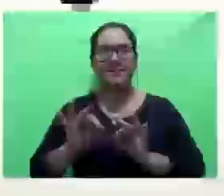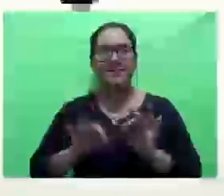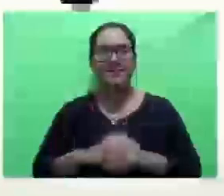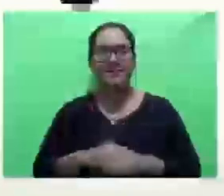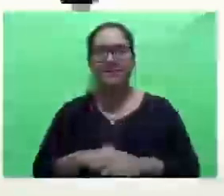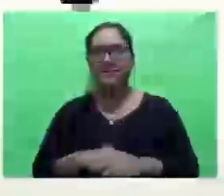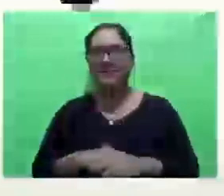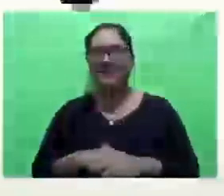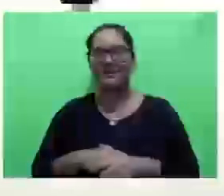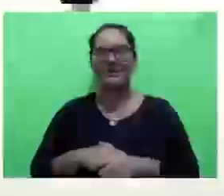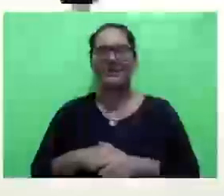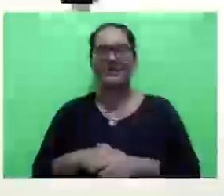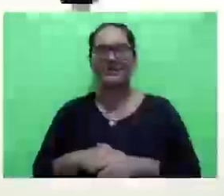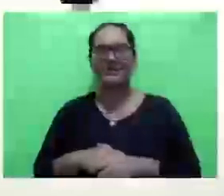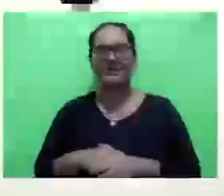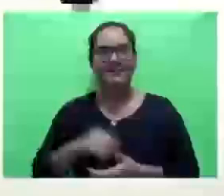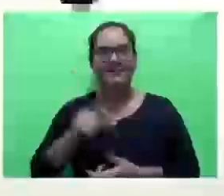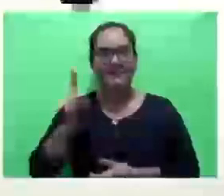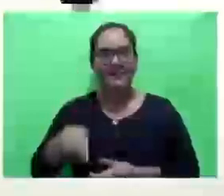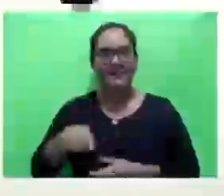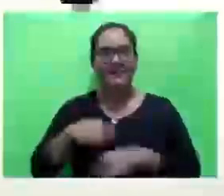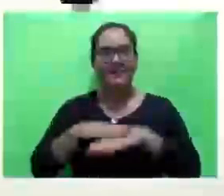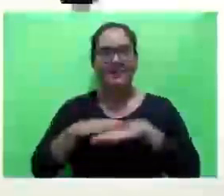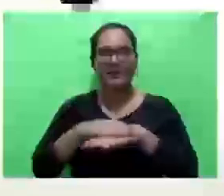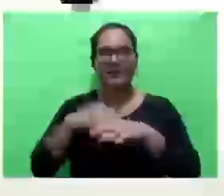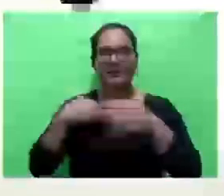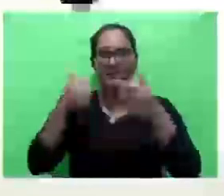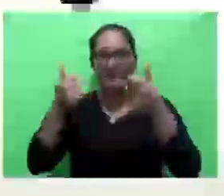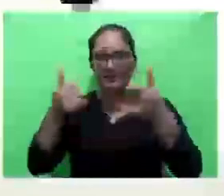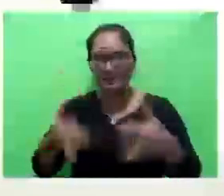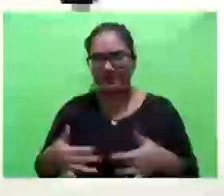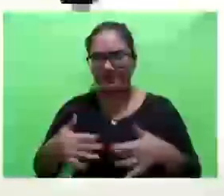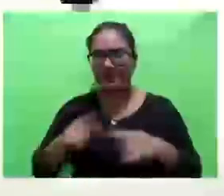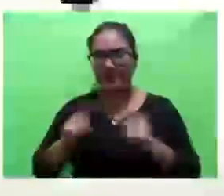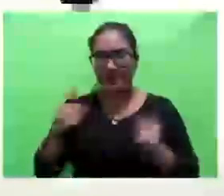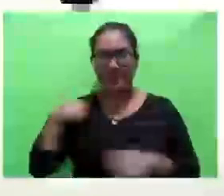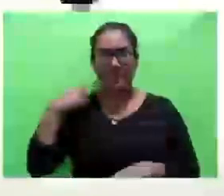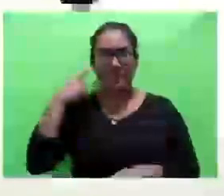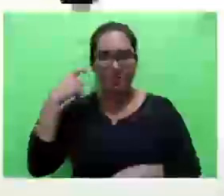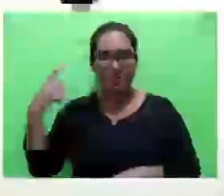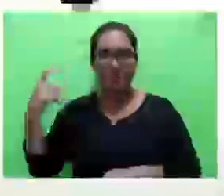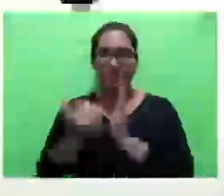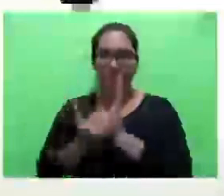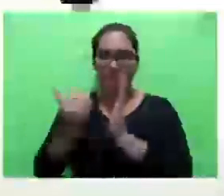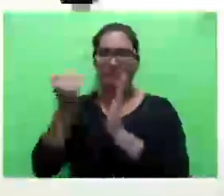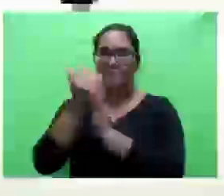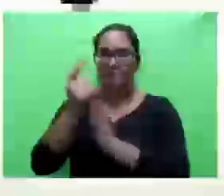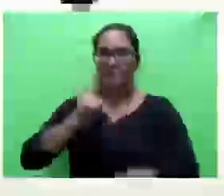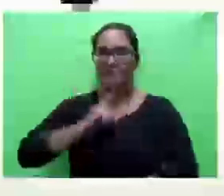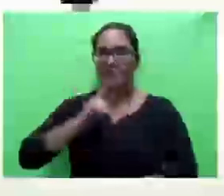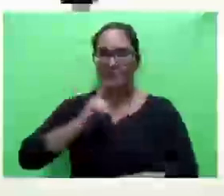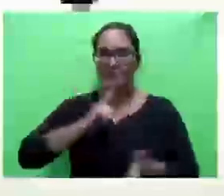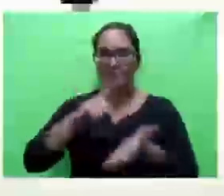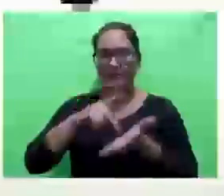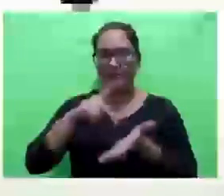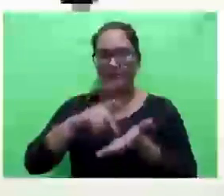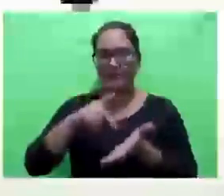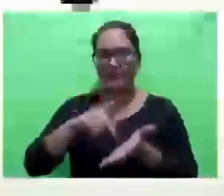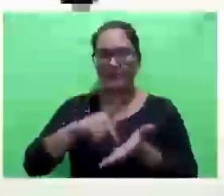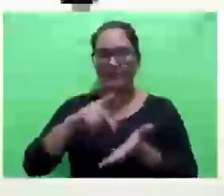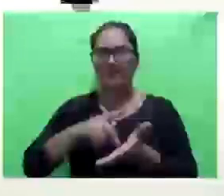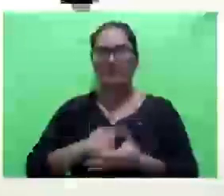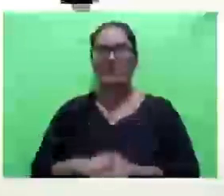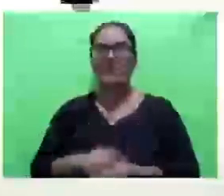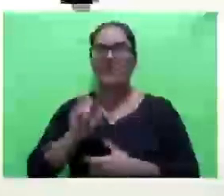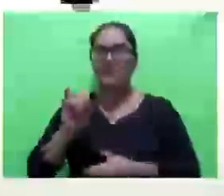Qualquer local o som vai, eu estava conversando com o vereador Fernando, disse que o som vai longe, e é verdade. Então, se se